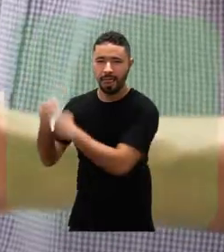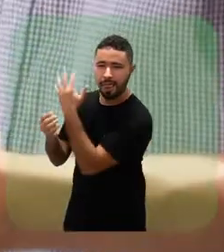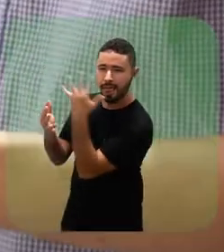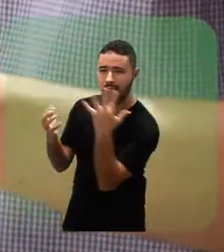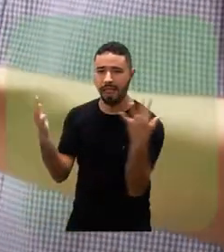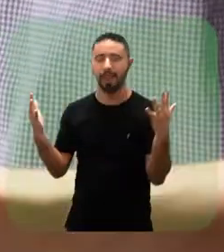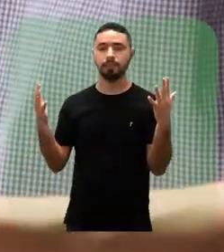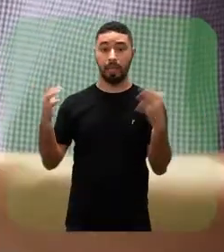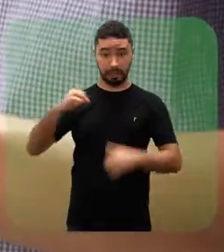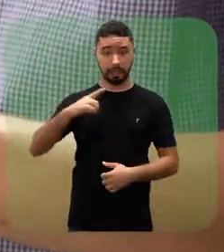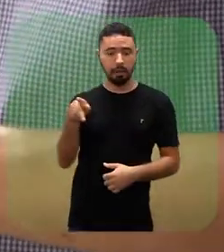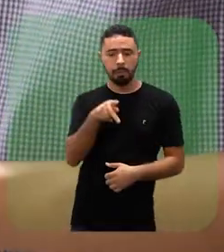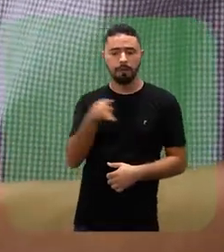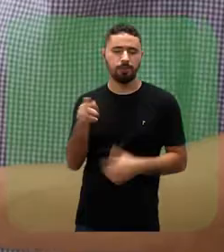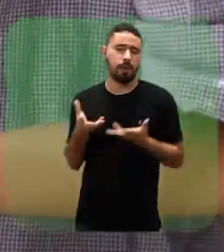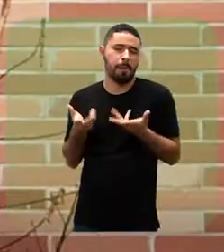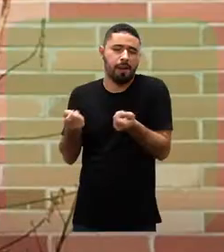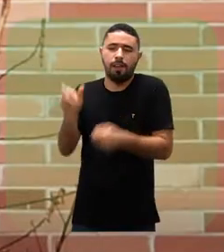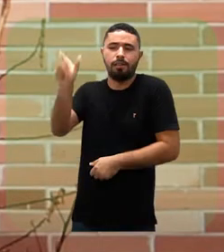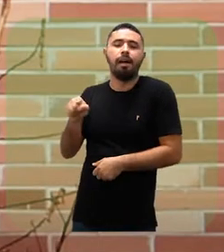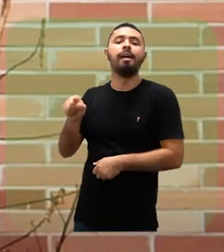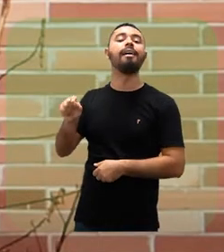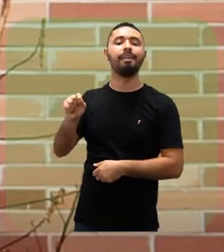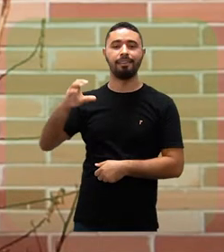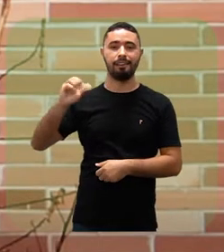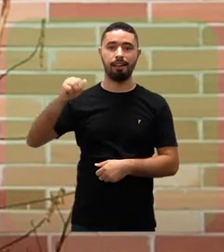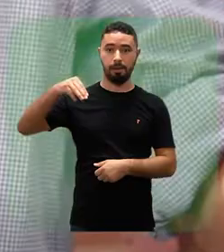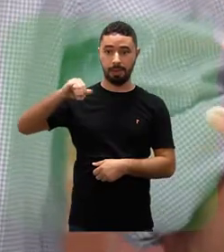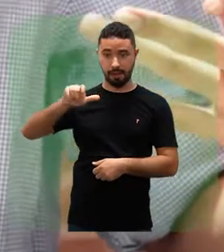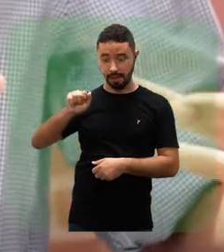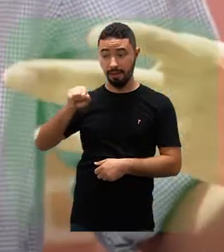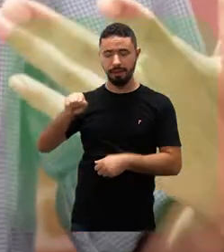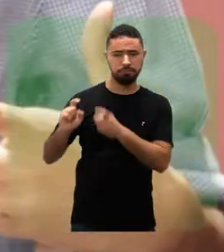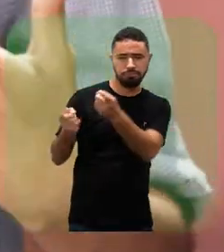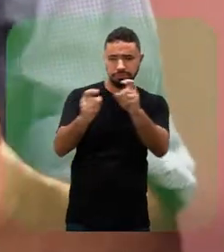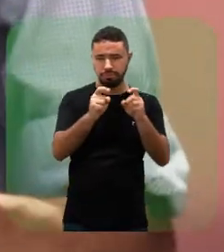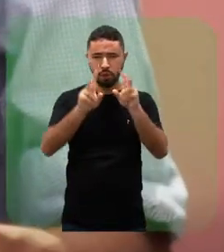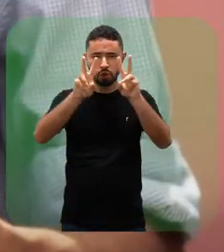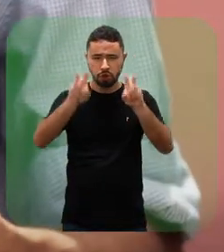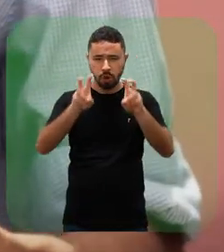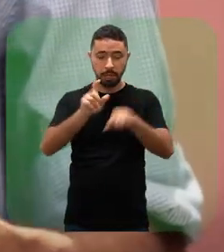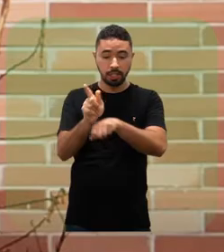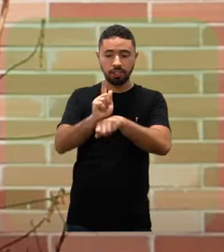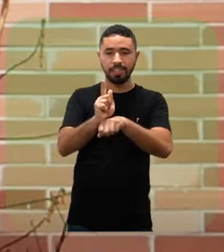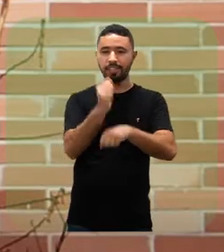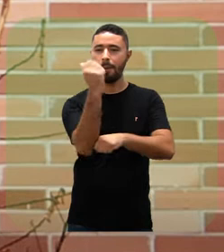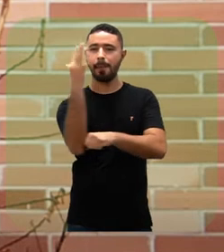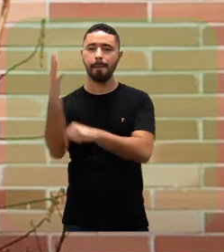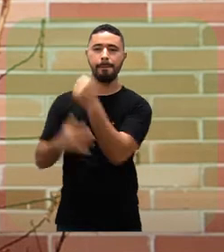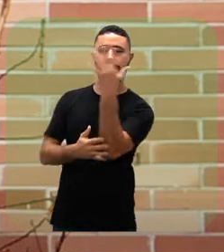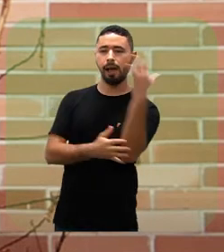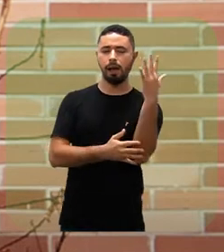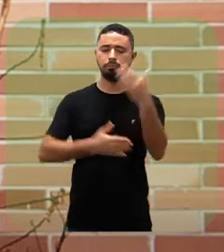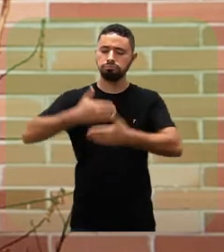professora maravilhosa Camila. E Camila discutia muito com a gente a gestão ambiental, mas o projeto